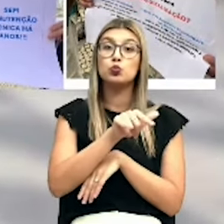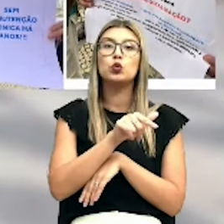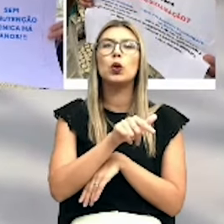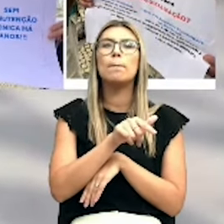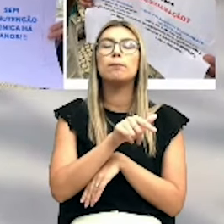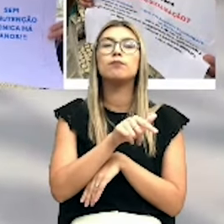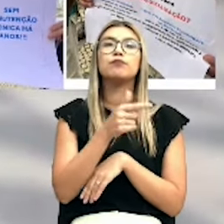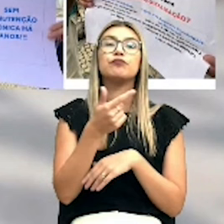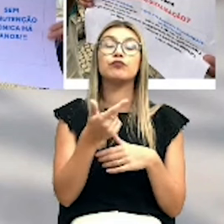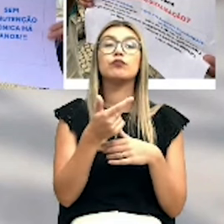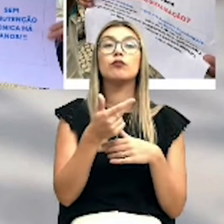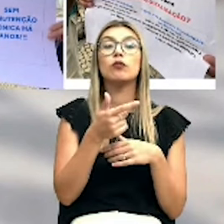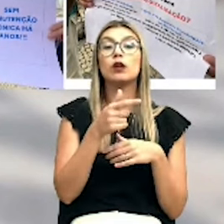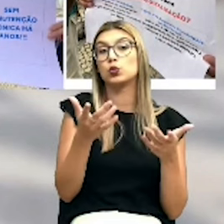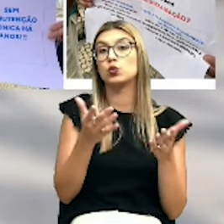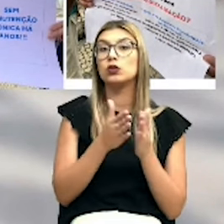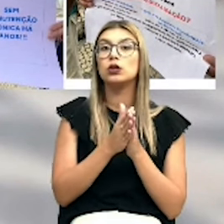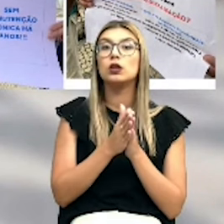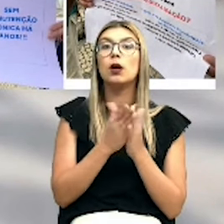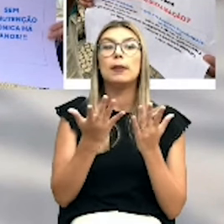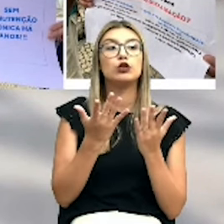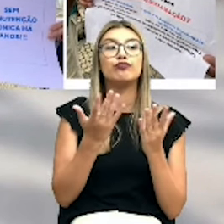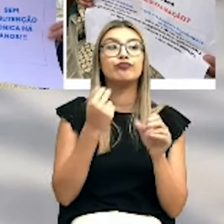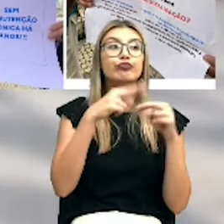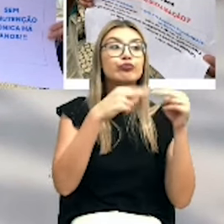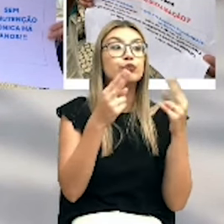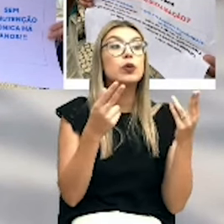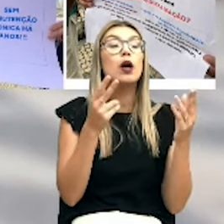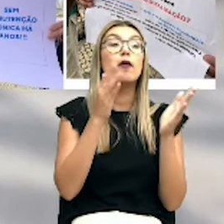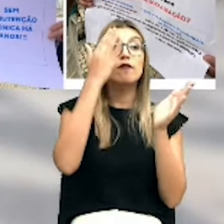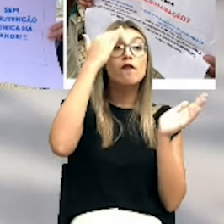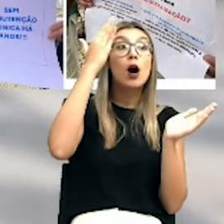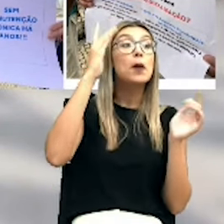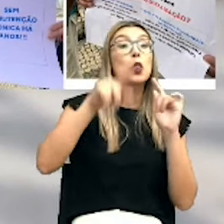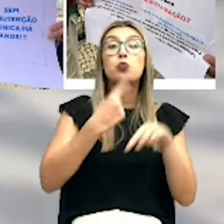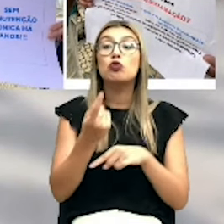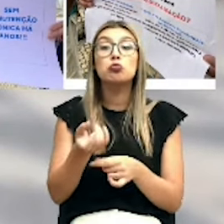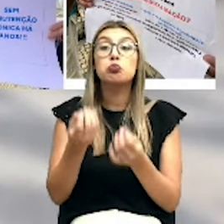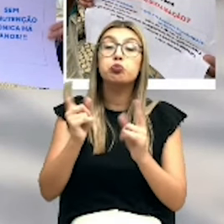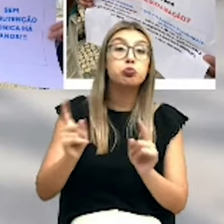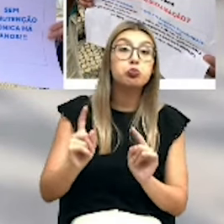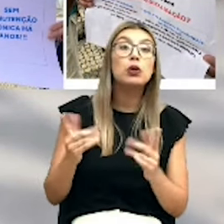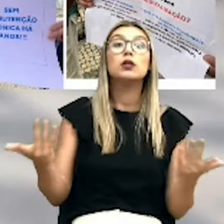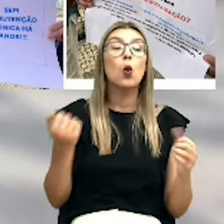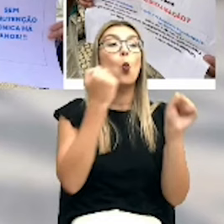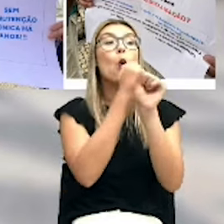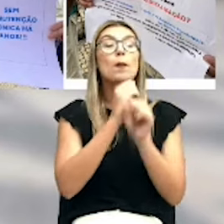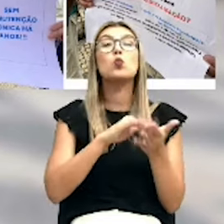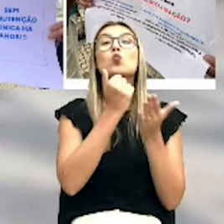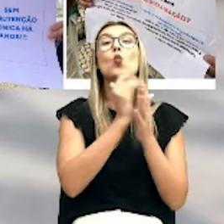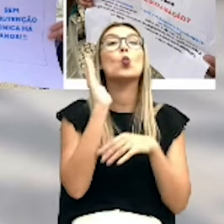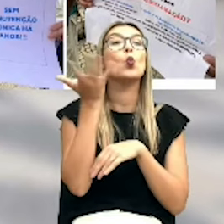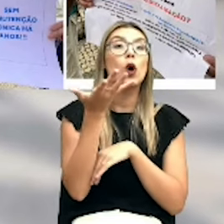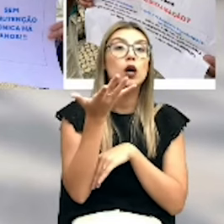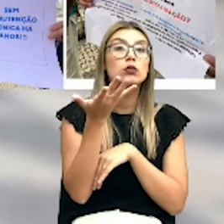serviços do arquivo, incluindo a hemoroteca. Mas tal não foi feito. E gostaríamos de saber quando é que será concluída esta obra, quando é que